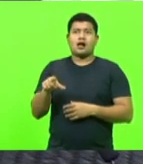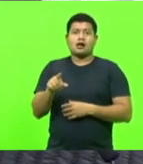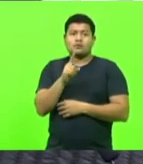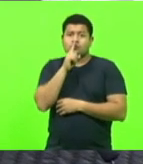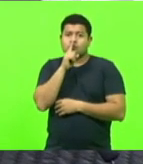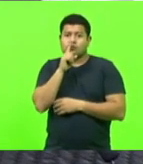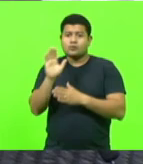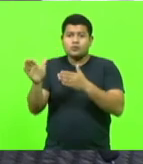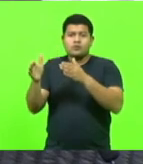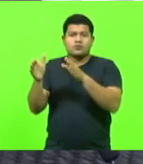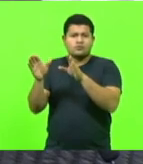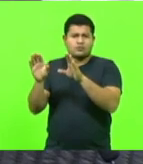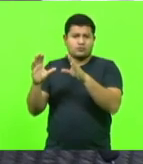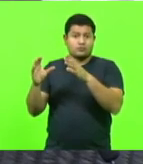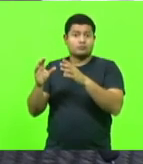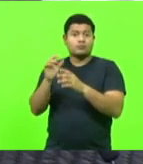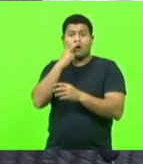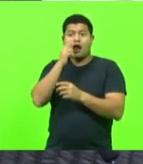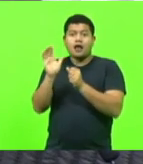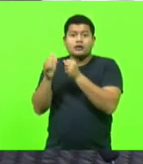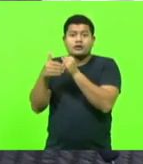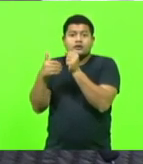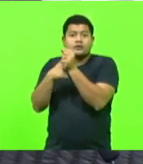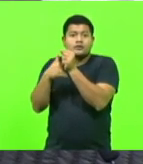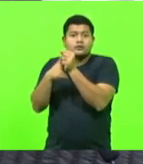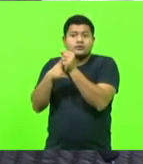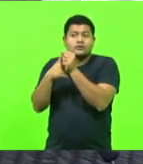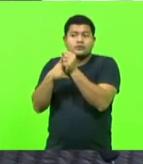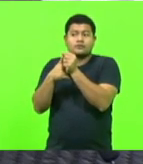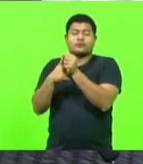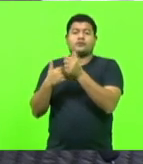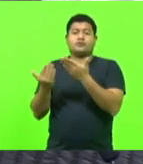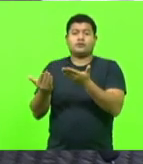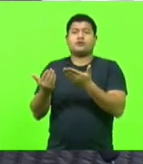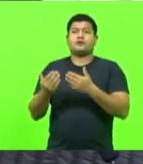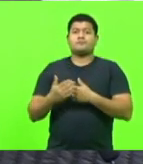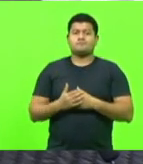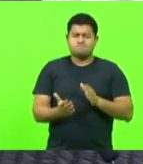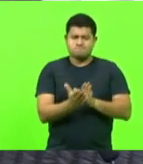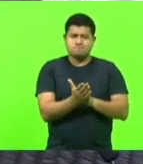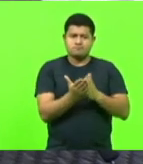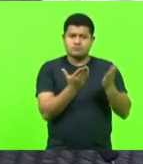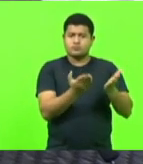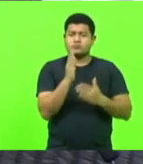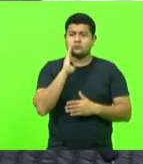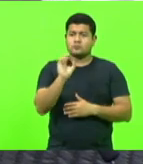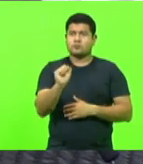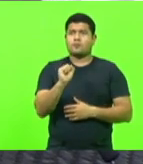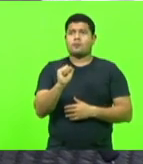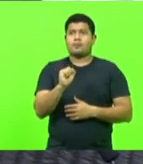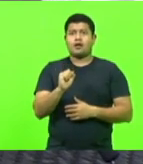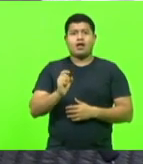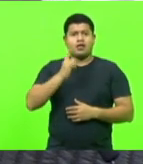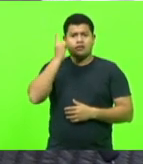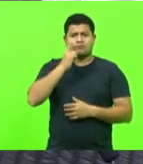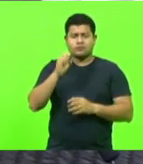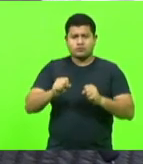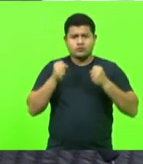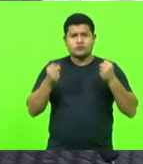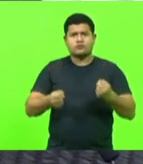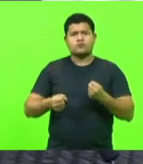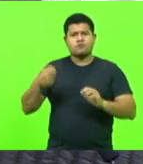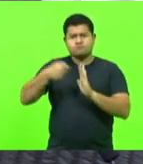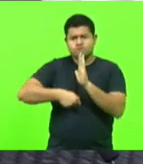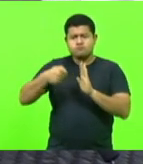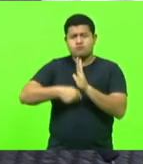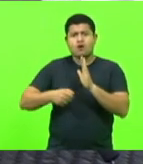Mara. Também pela falta de informação. Isso é que nos causa mais espanto. Parabéns, deputado Bruno Souza, um deputado aguerrido, combativo,